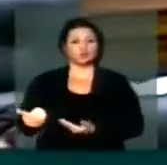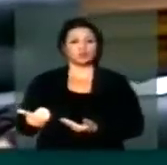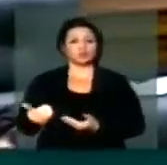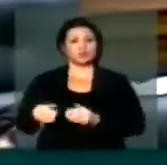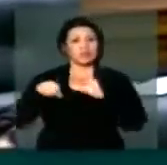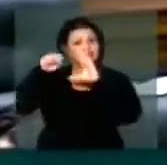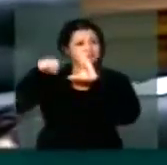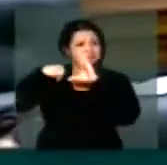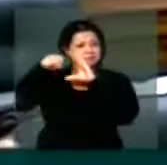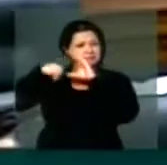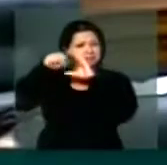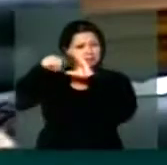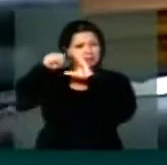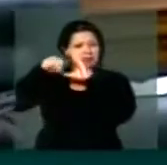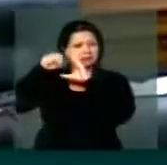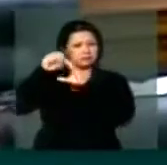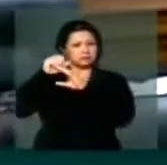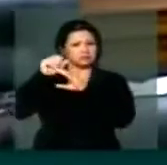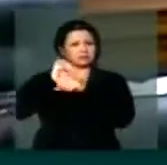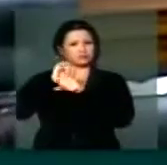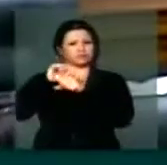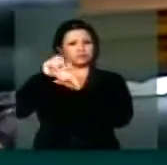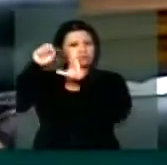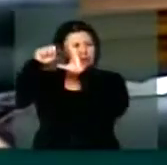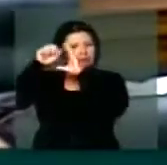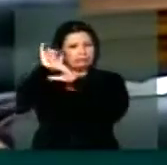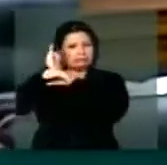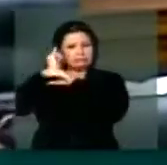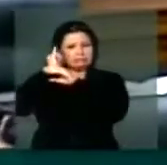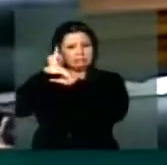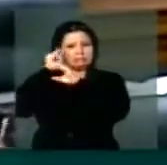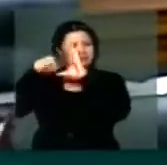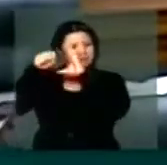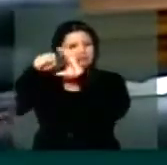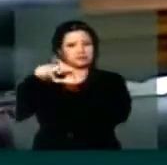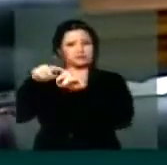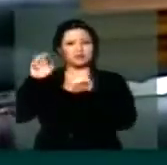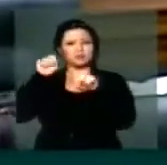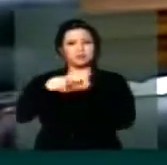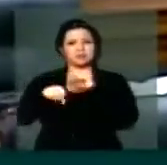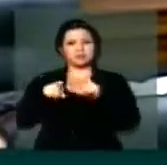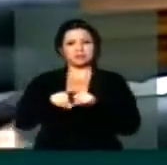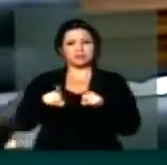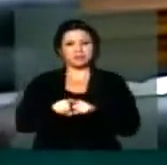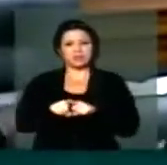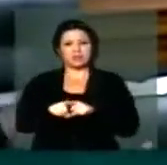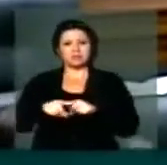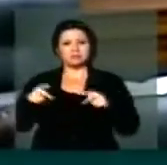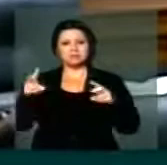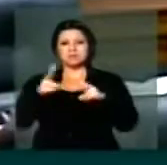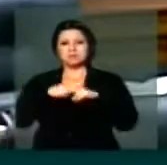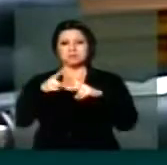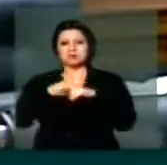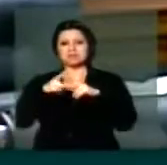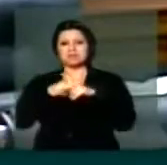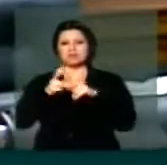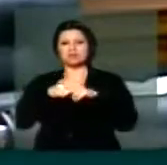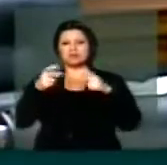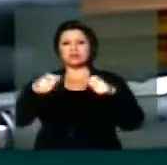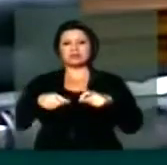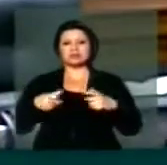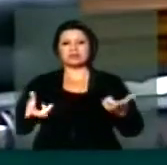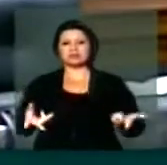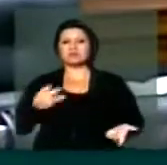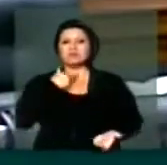gravado por outros adolescentes, foi barbaramente assassinado por uma briga local. E